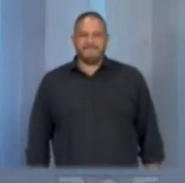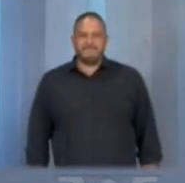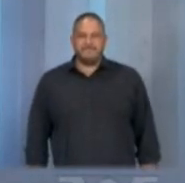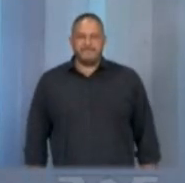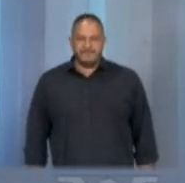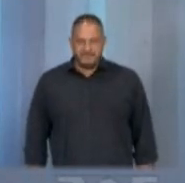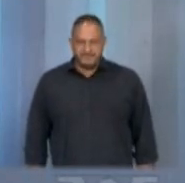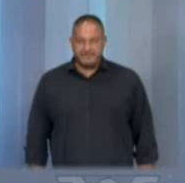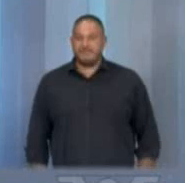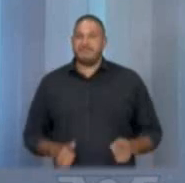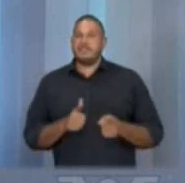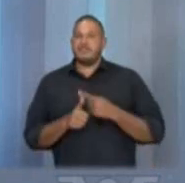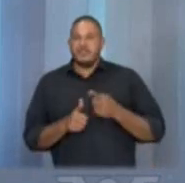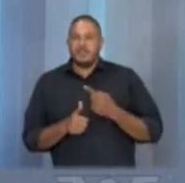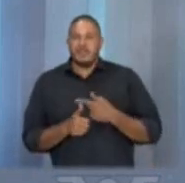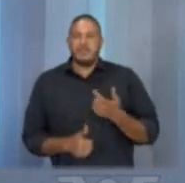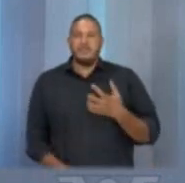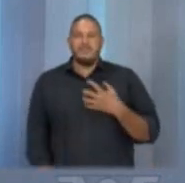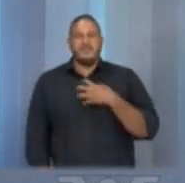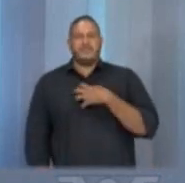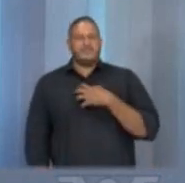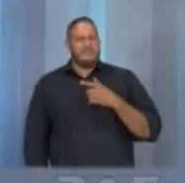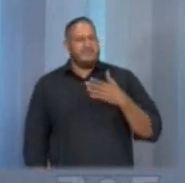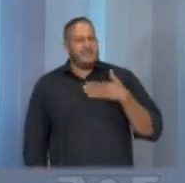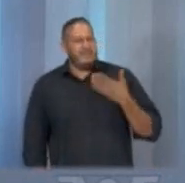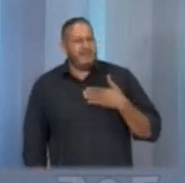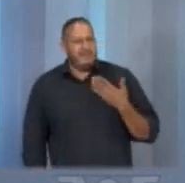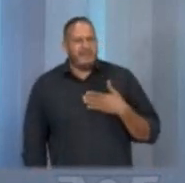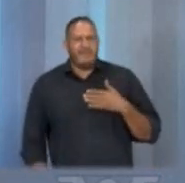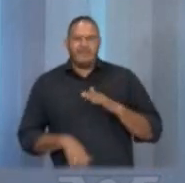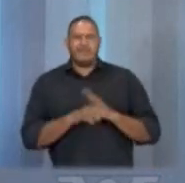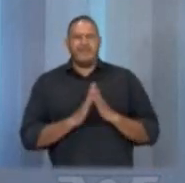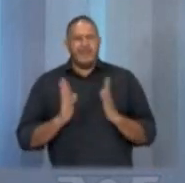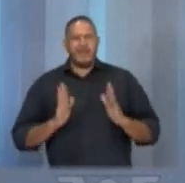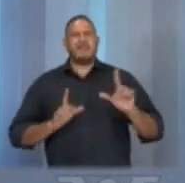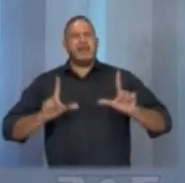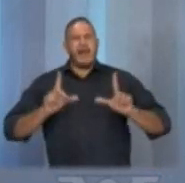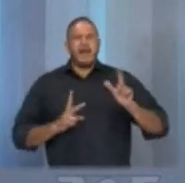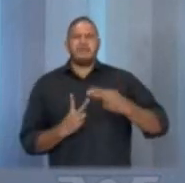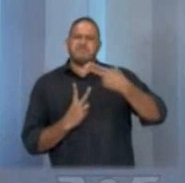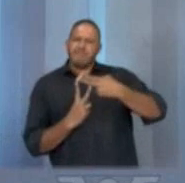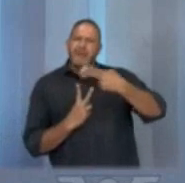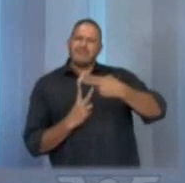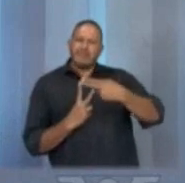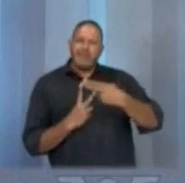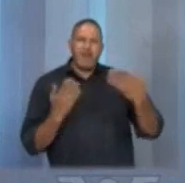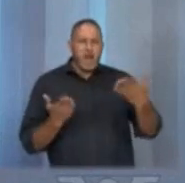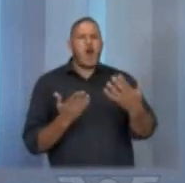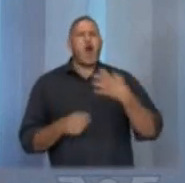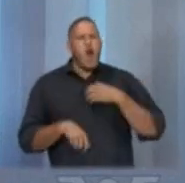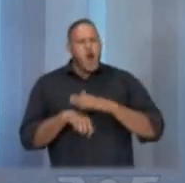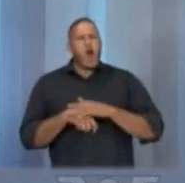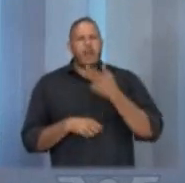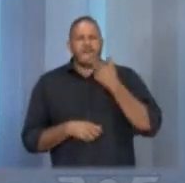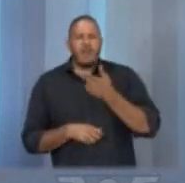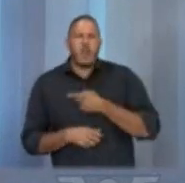Bom, em primeiro lugar, eu fiquei bastante assustado com esse lado que a tribuna acabou de tomar e de forma parcial agiu na